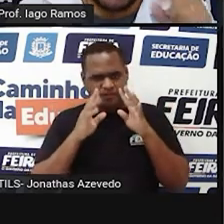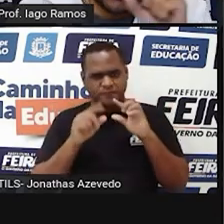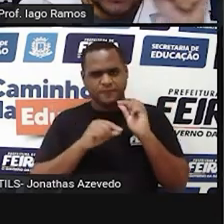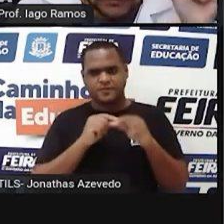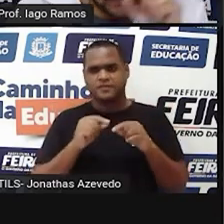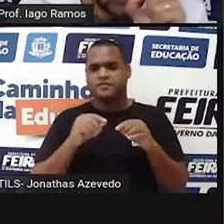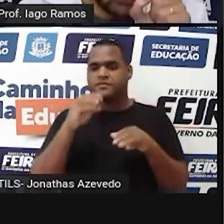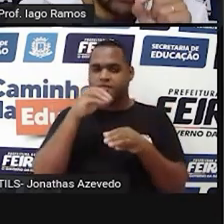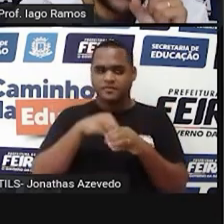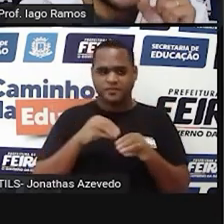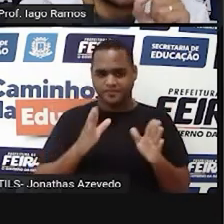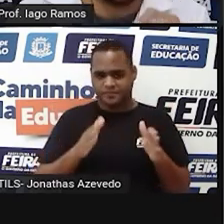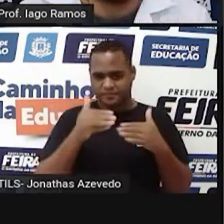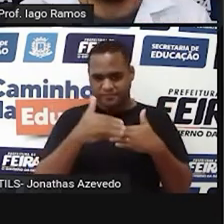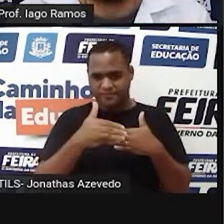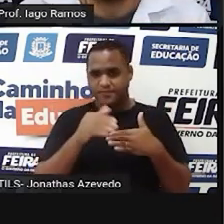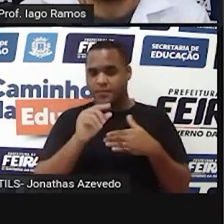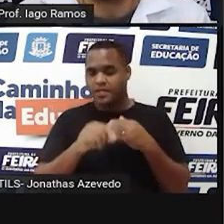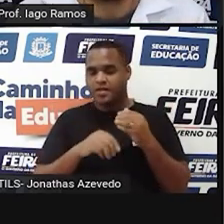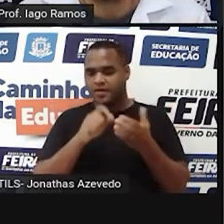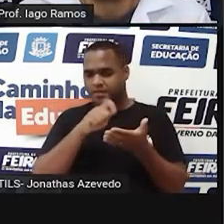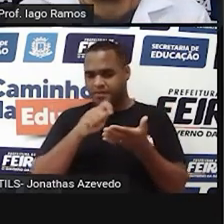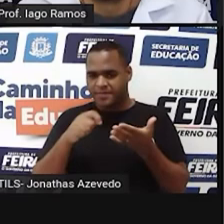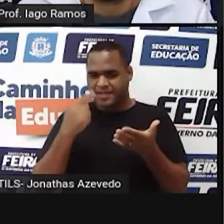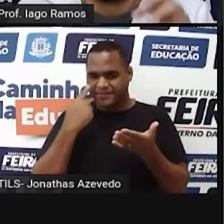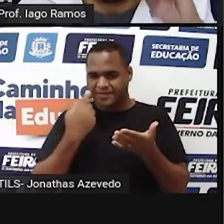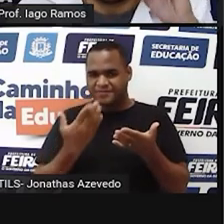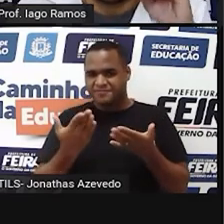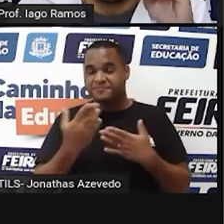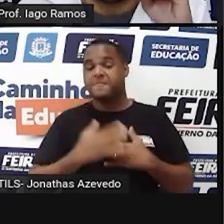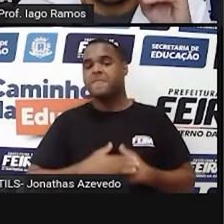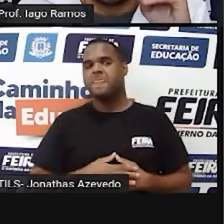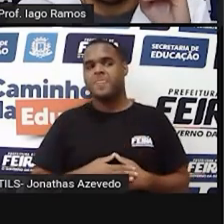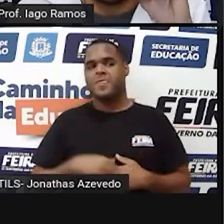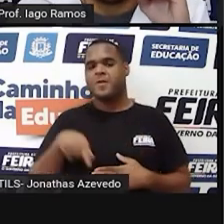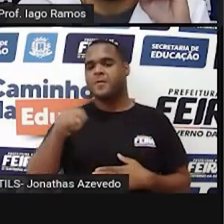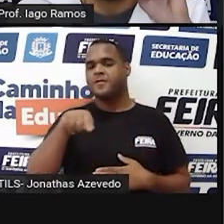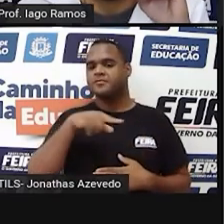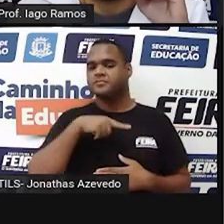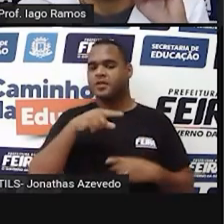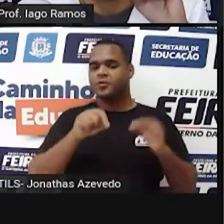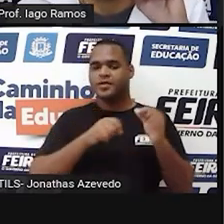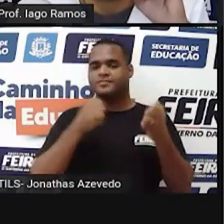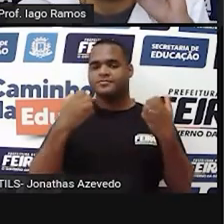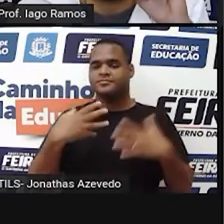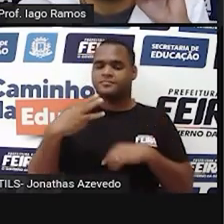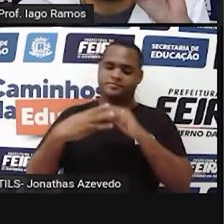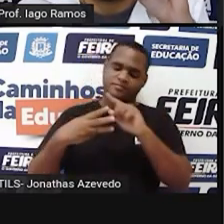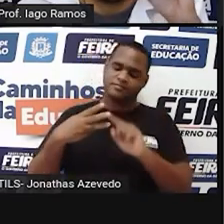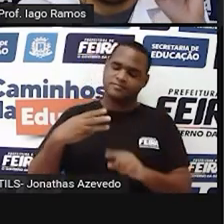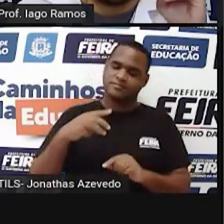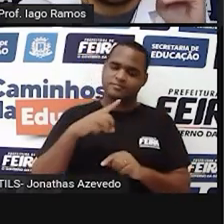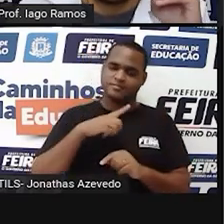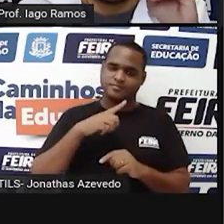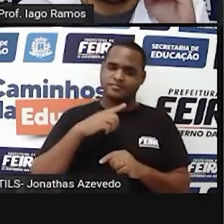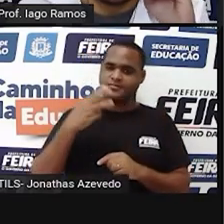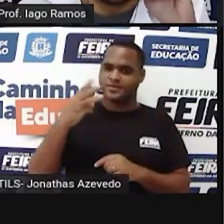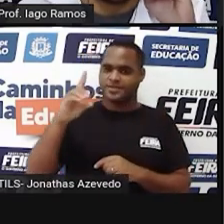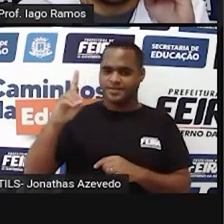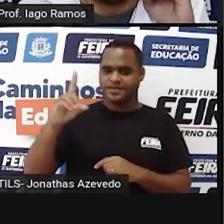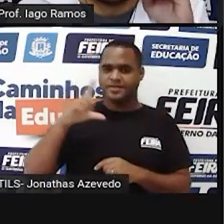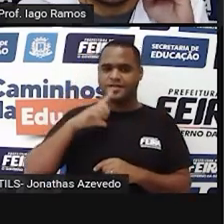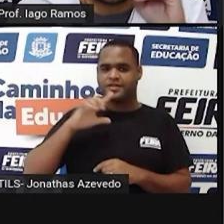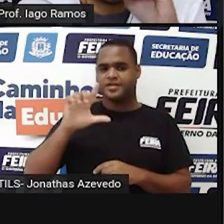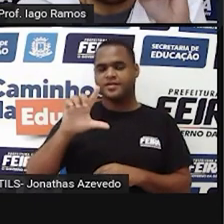no cubo, no cubo que está grifado ali, a gente tem que os três, as três medidas de dimensões